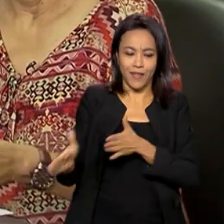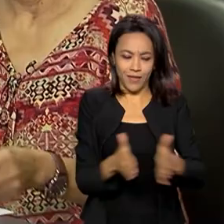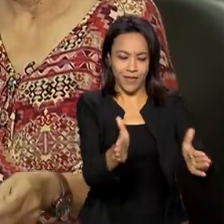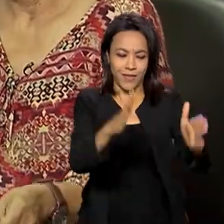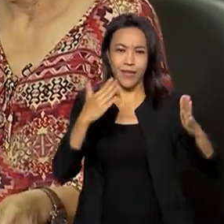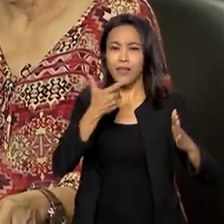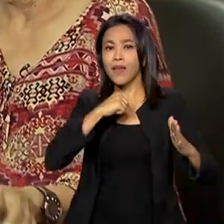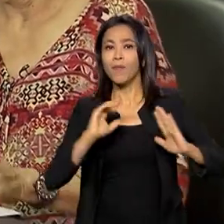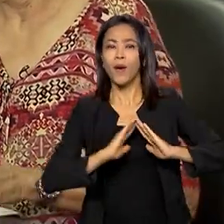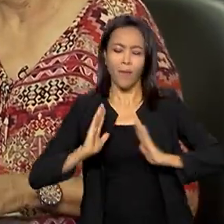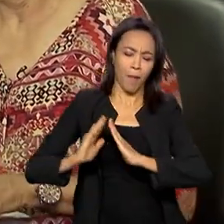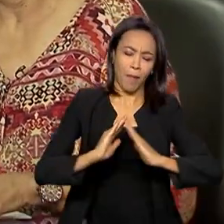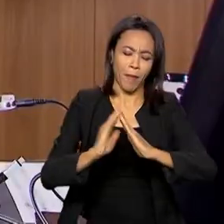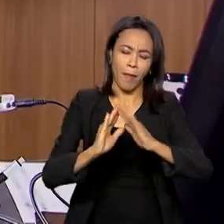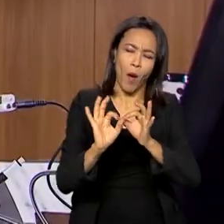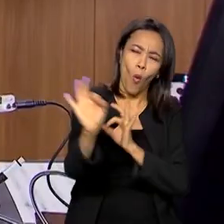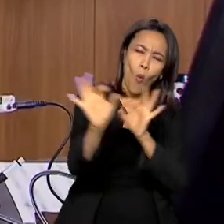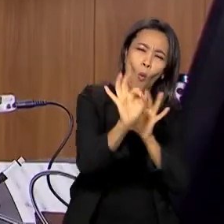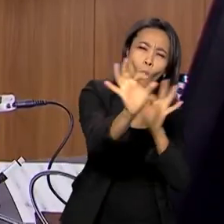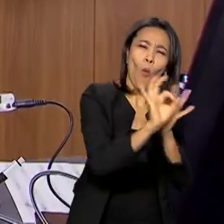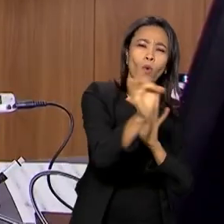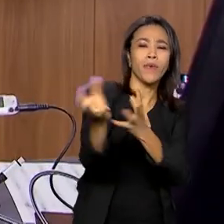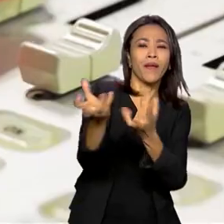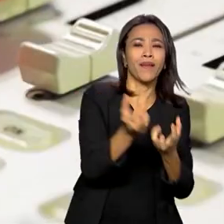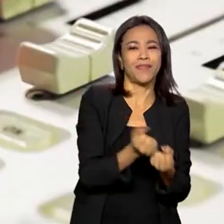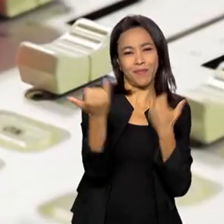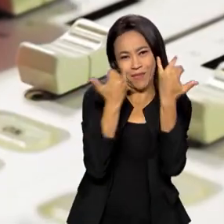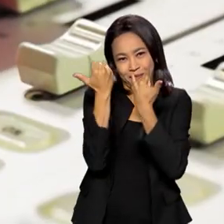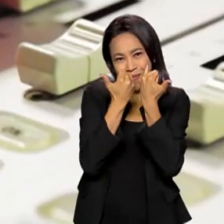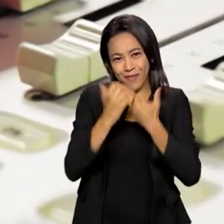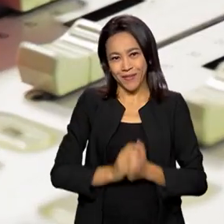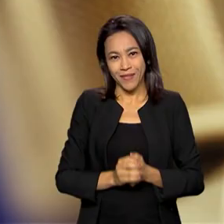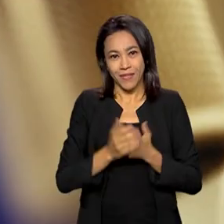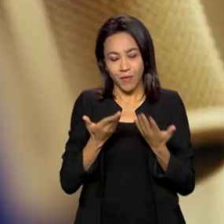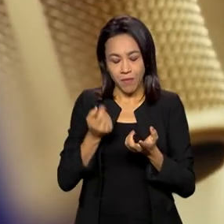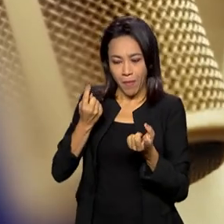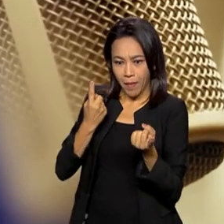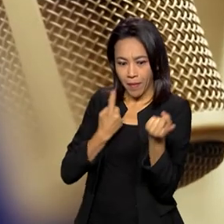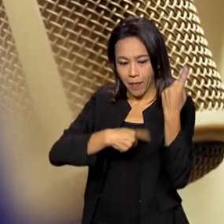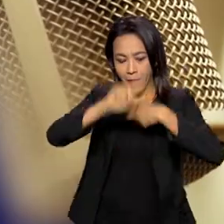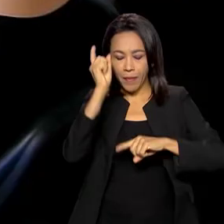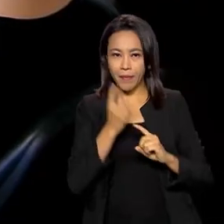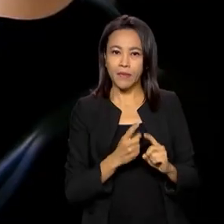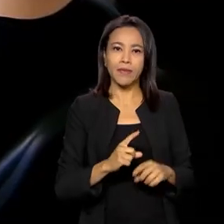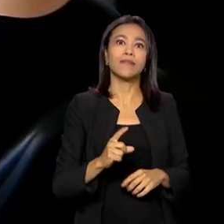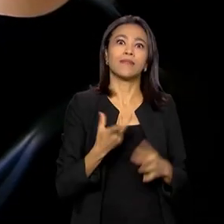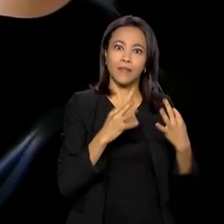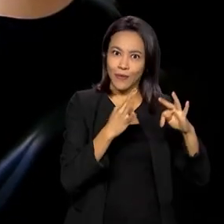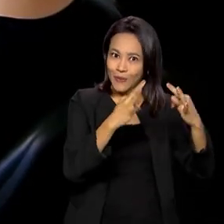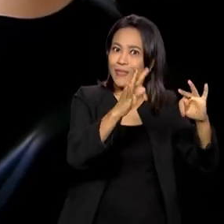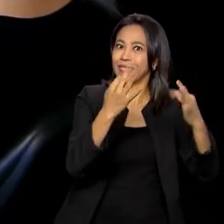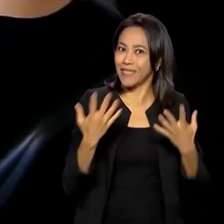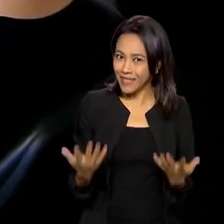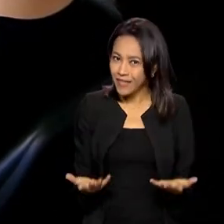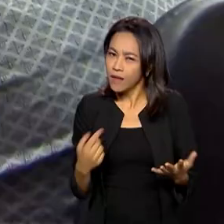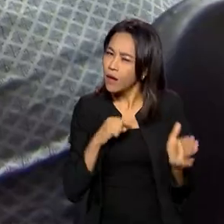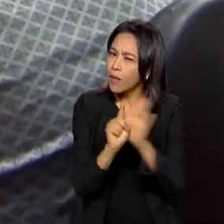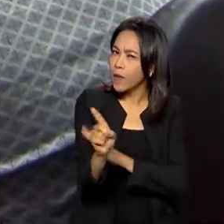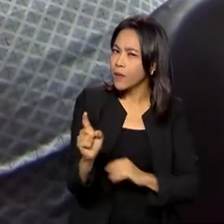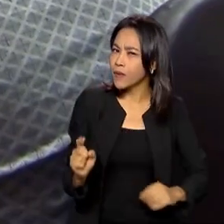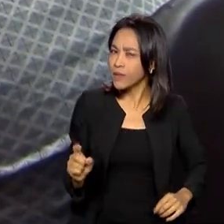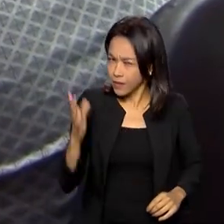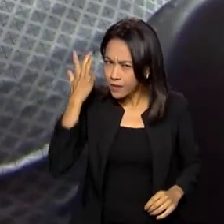aquelas que vivem em regiões remotas receberem informações. Com toda a revolução tecnológica que estamos passando, fica a pergunta.